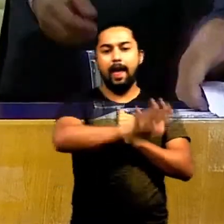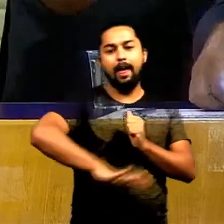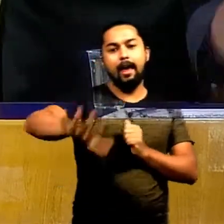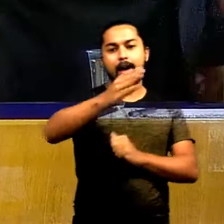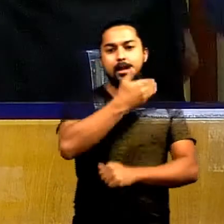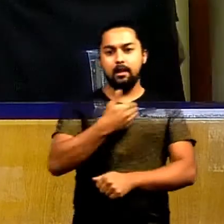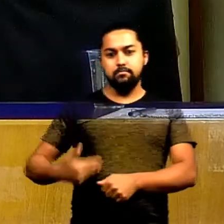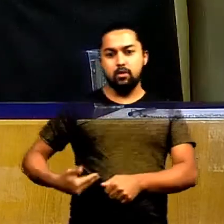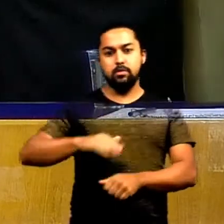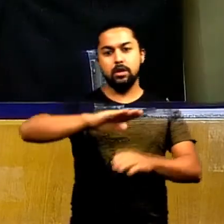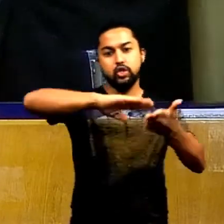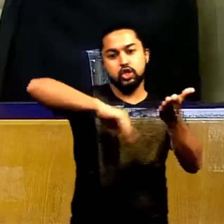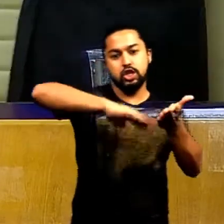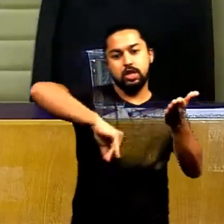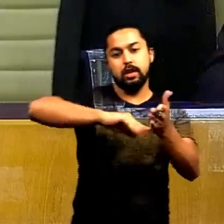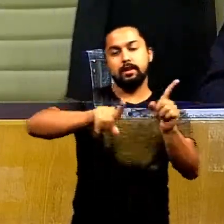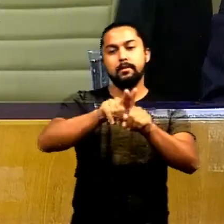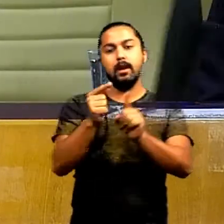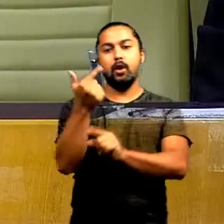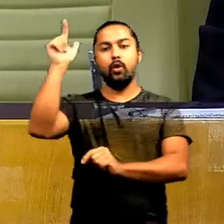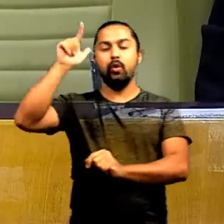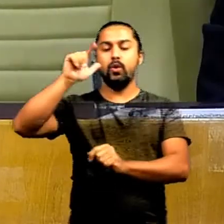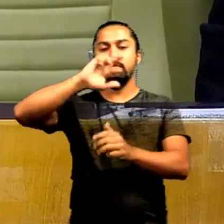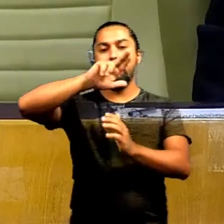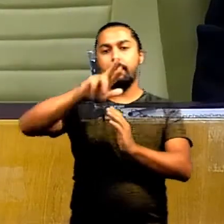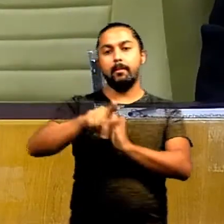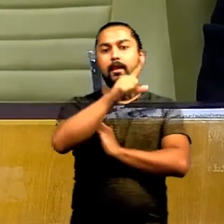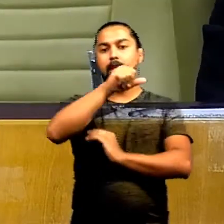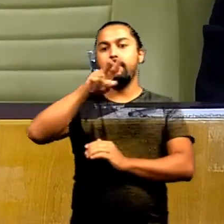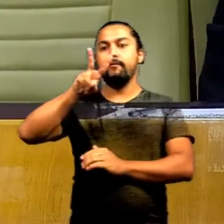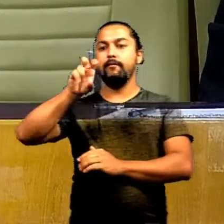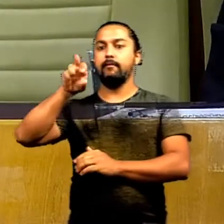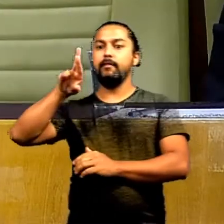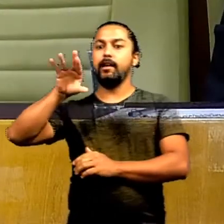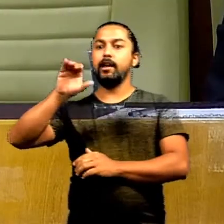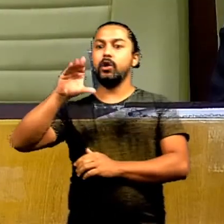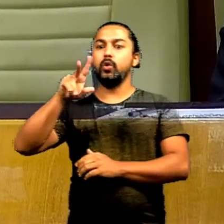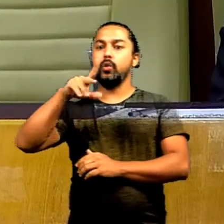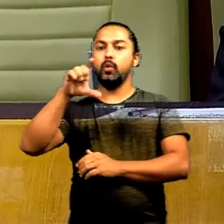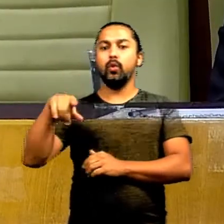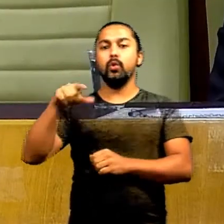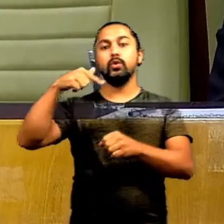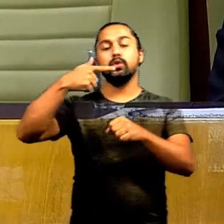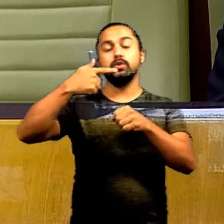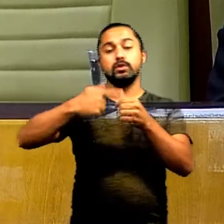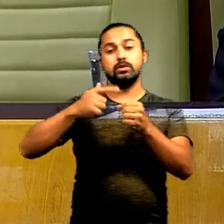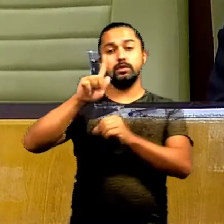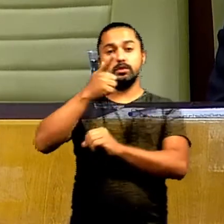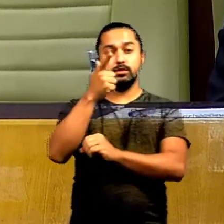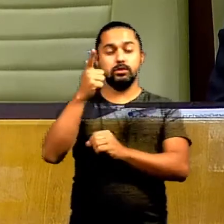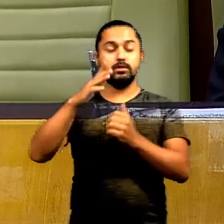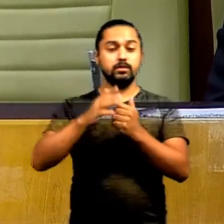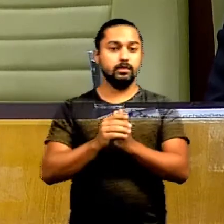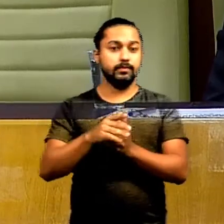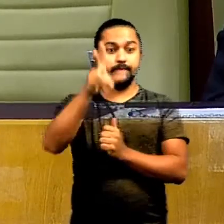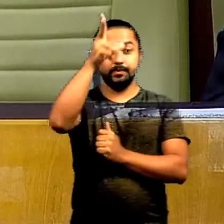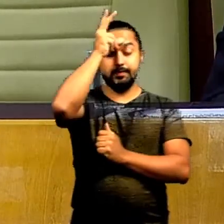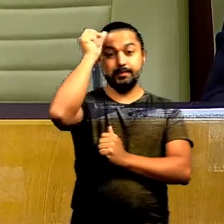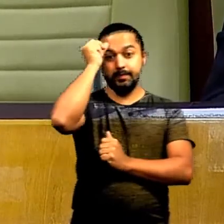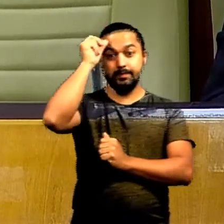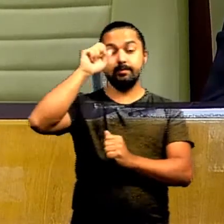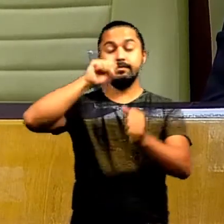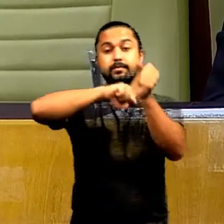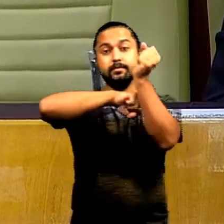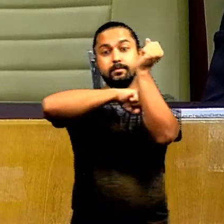sua destinação primitiva e da outras providências. Conjunto Veracruz, 1, município de Goiânia. Mensagem 45 de 2020, do